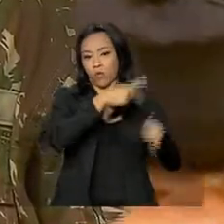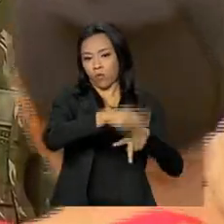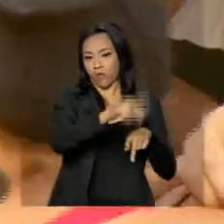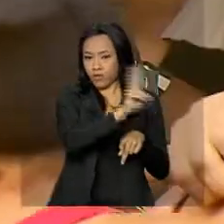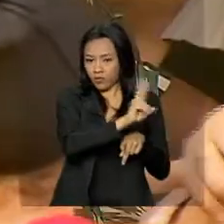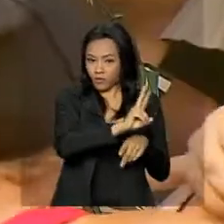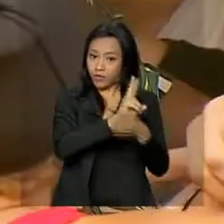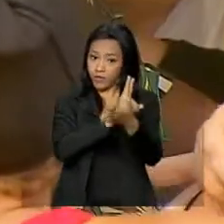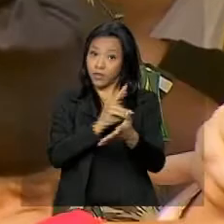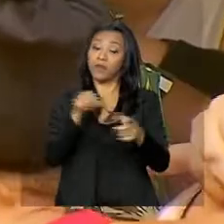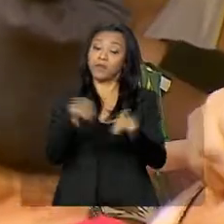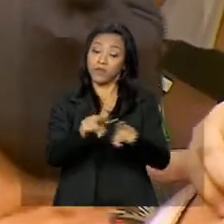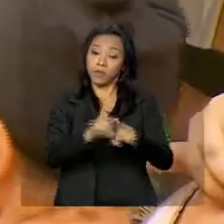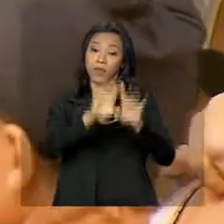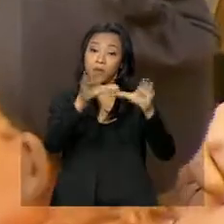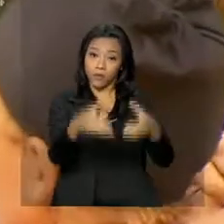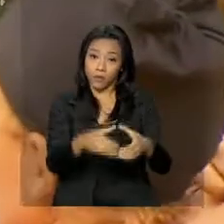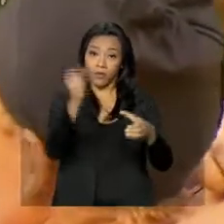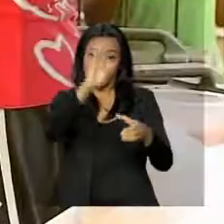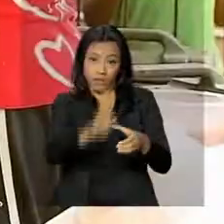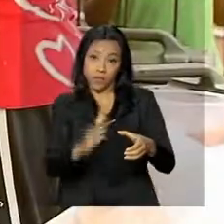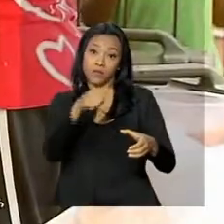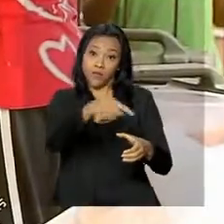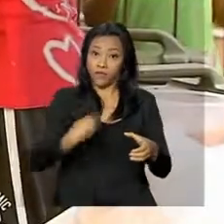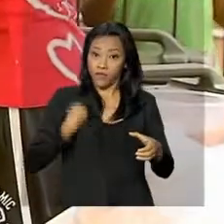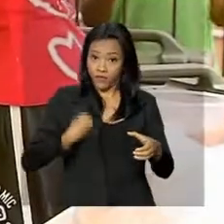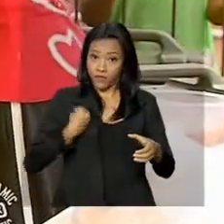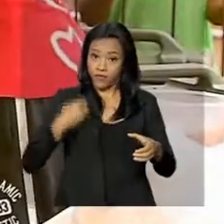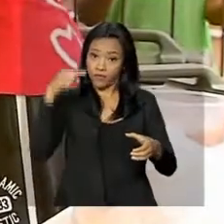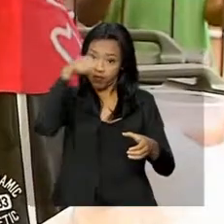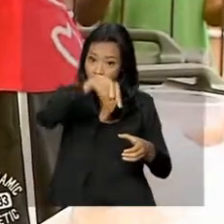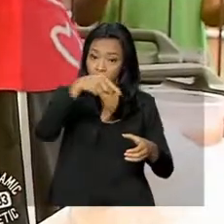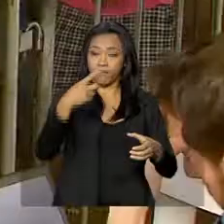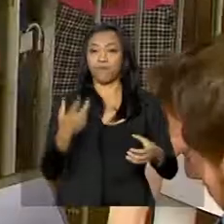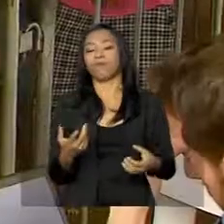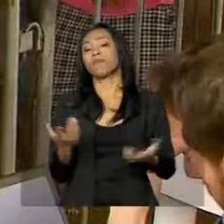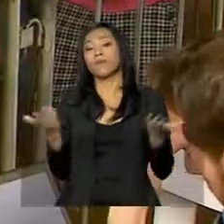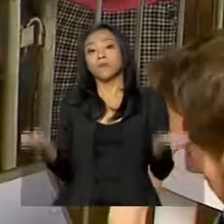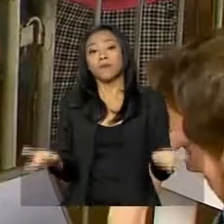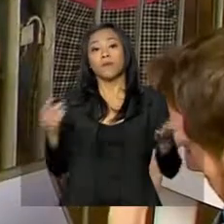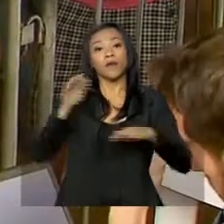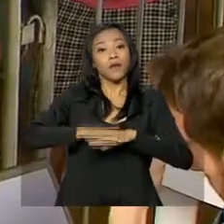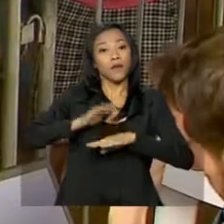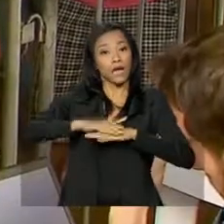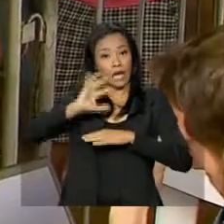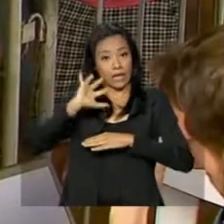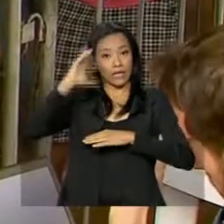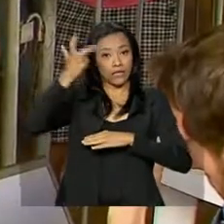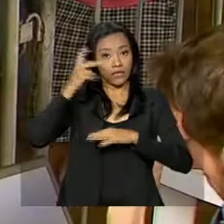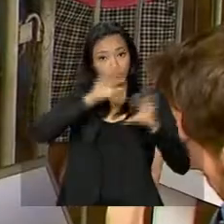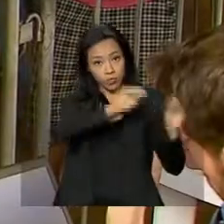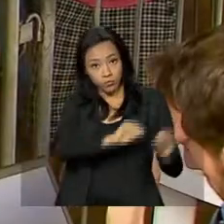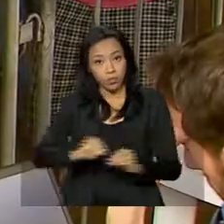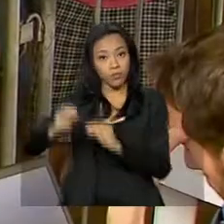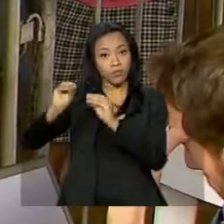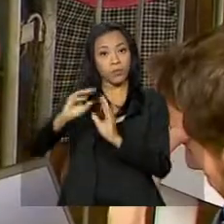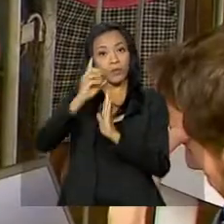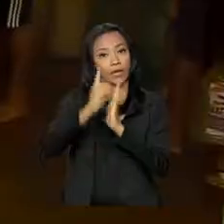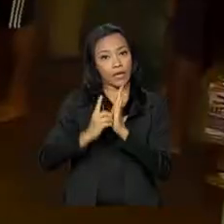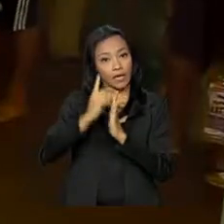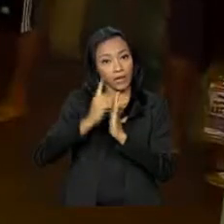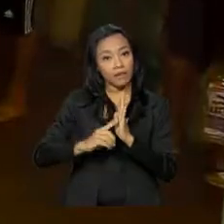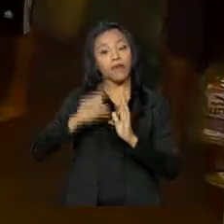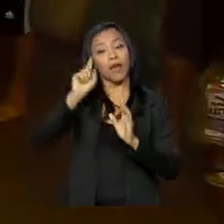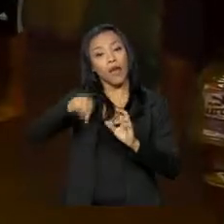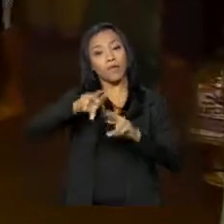vivem nessa área de fronteira na região norte do país. A decisão de prorrogar o decreto foi tomada depois